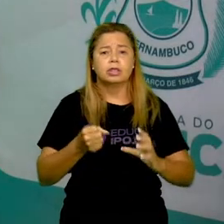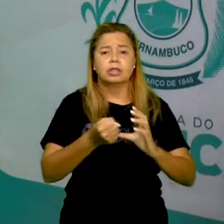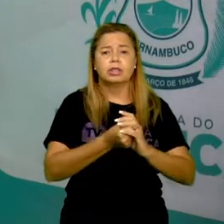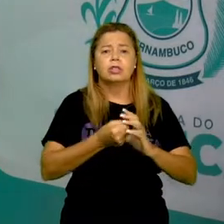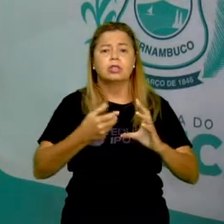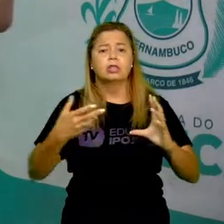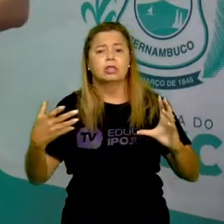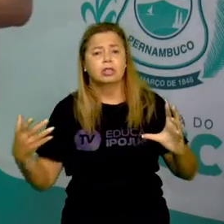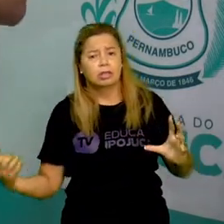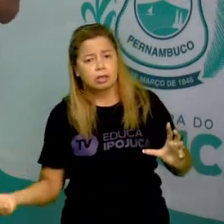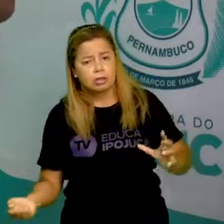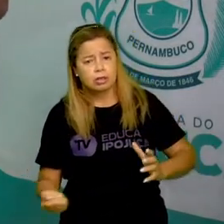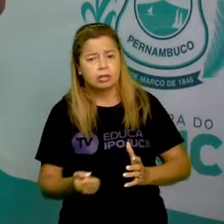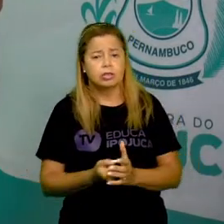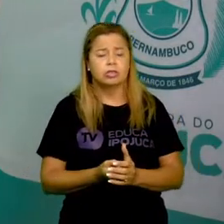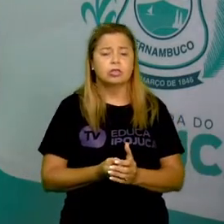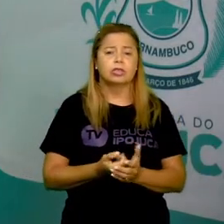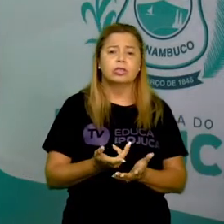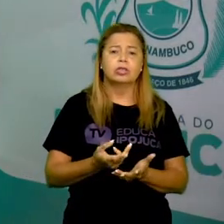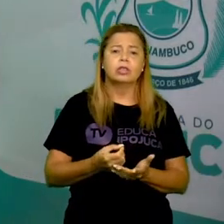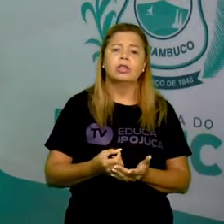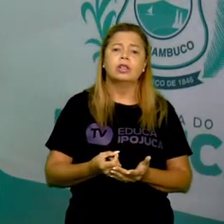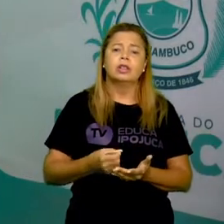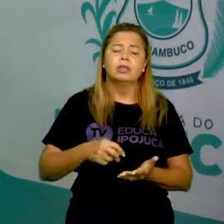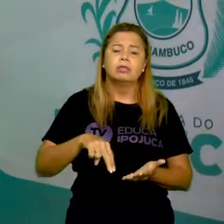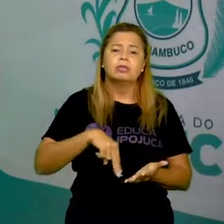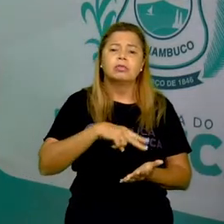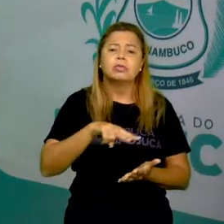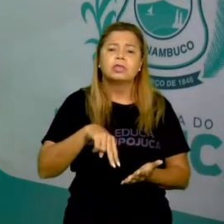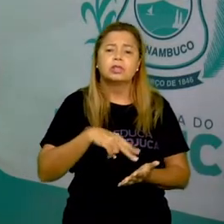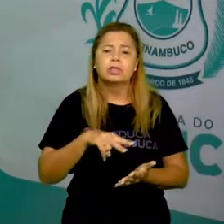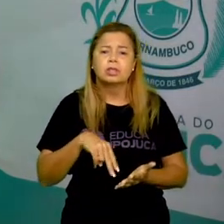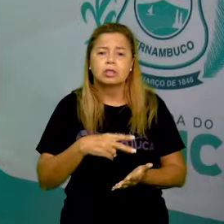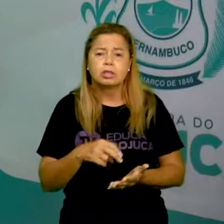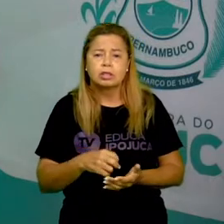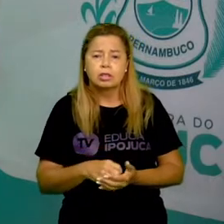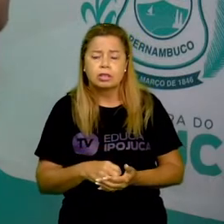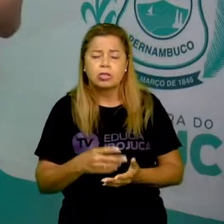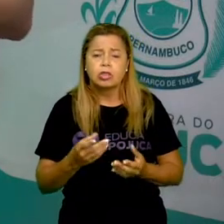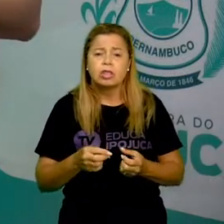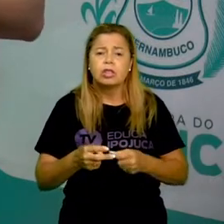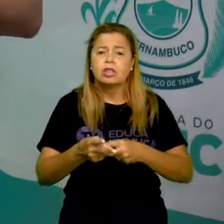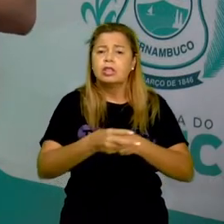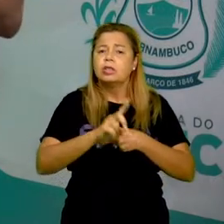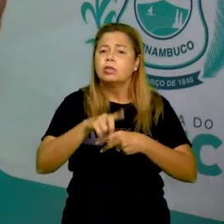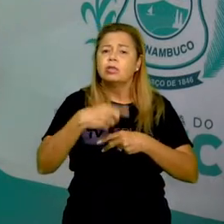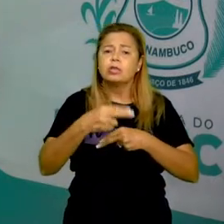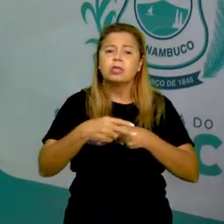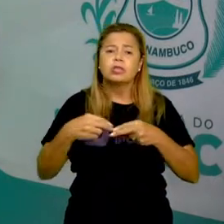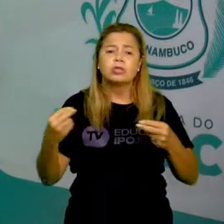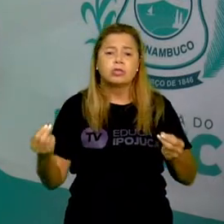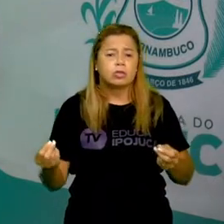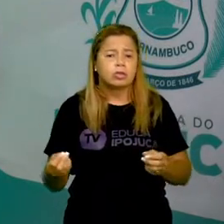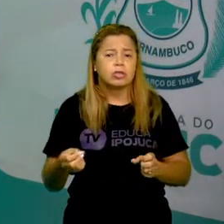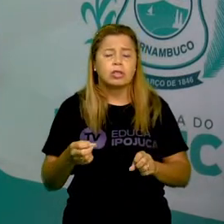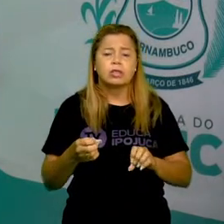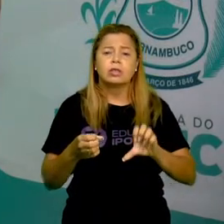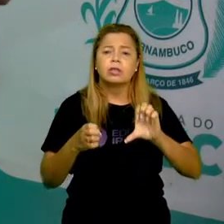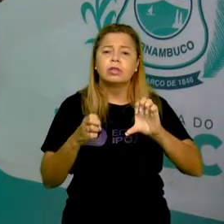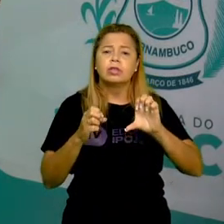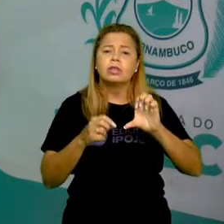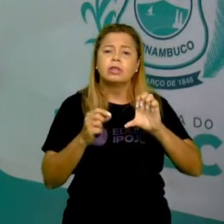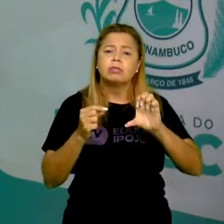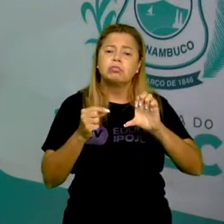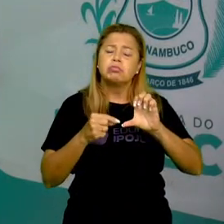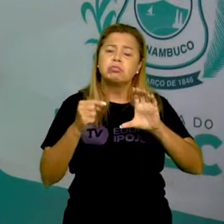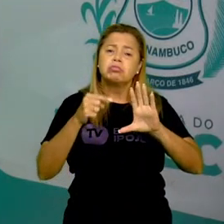cultóricos e danças cerimoniais. E que artefatos são esses? São os objetos utilizados